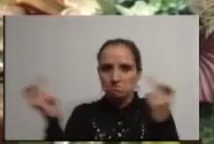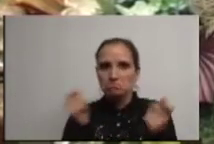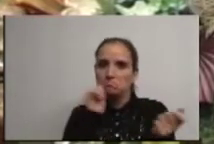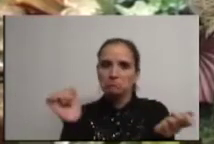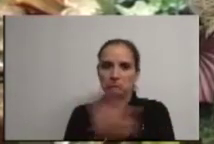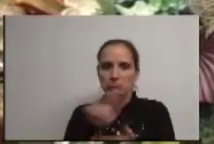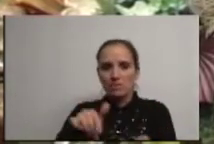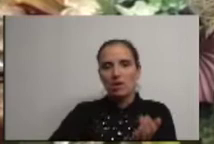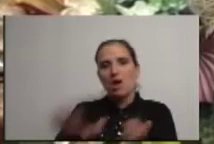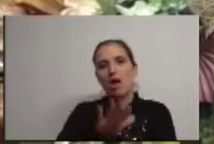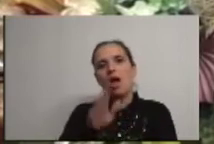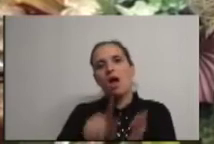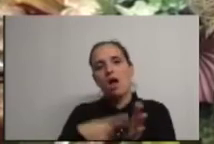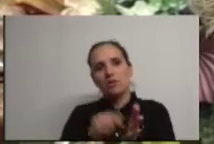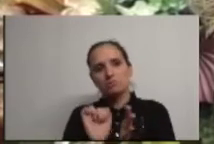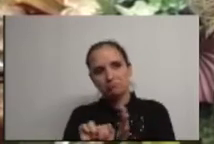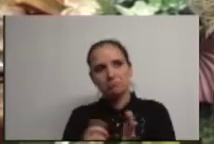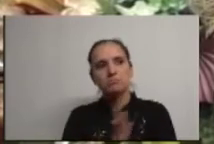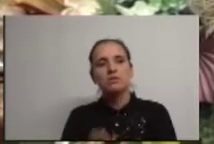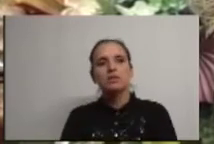que também já está presente.